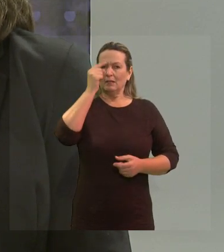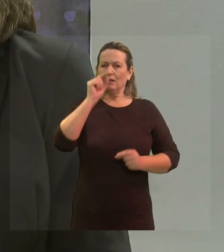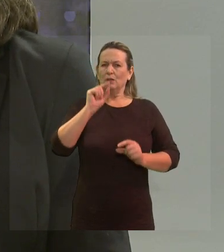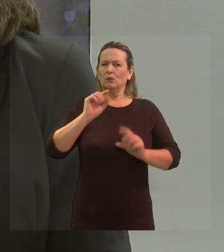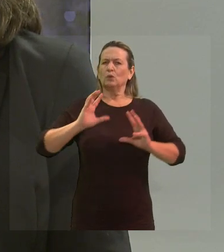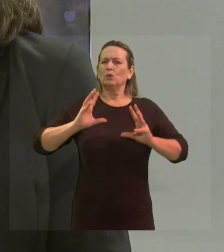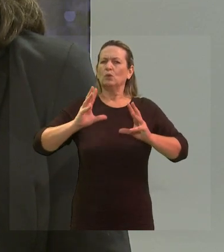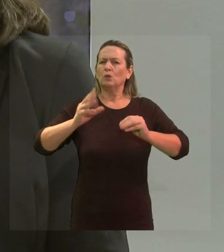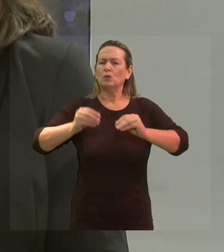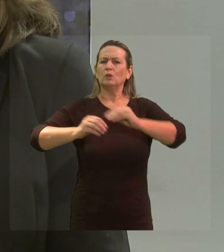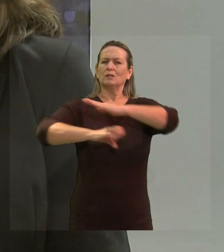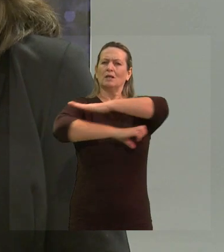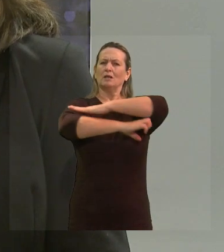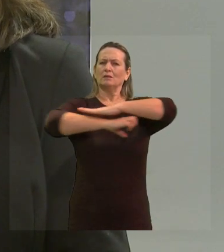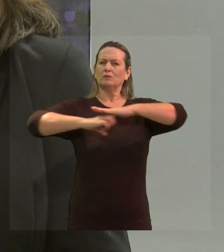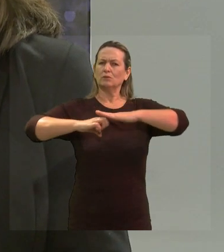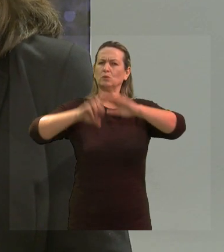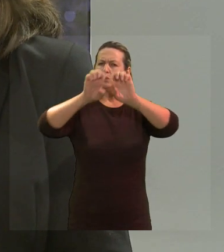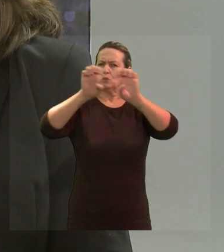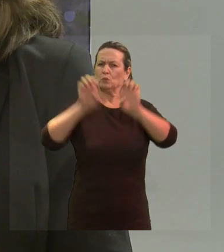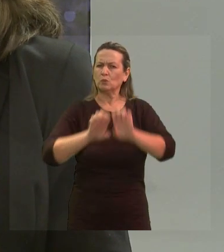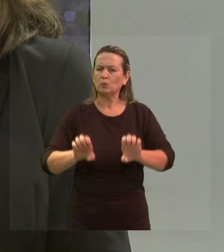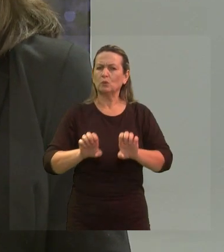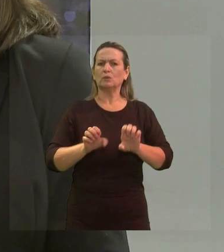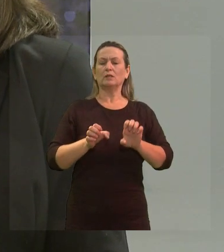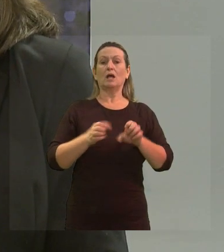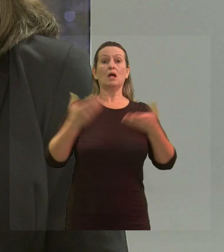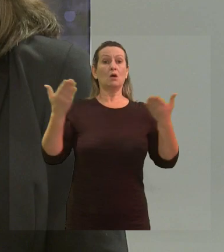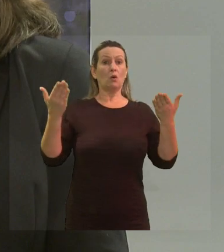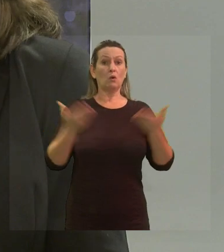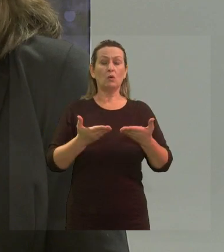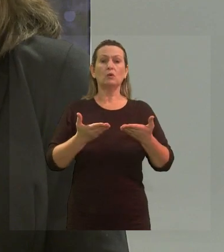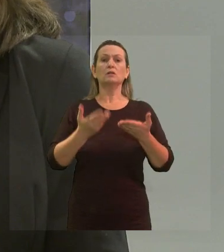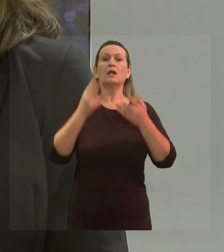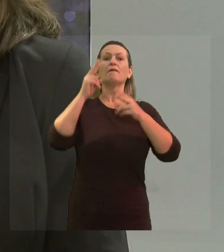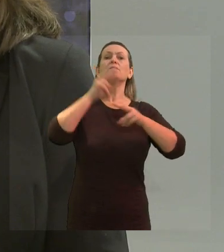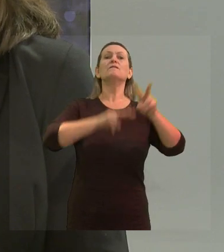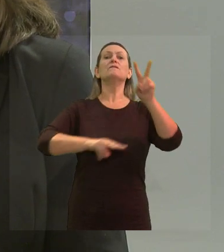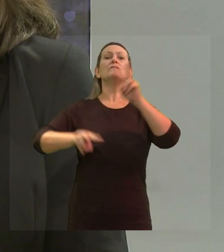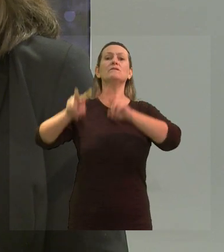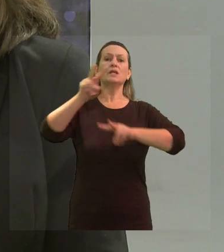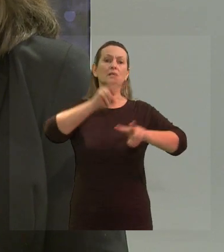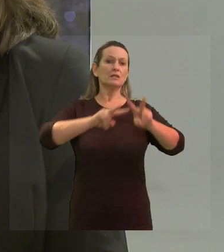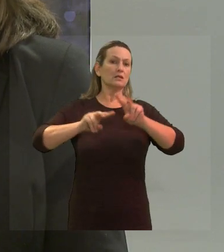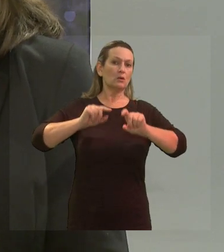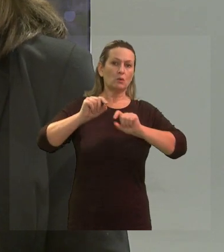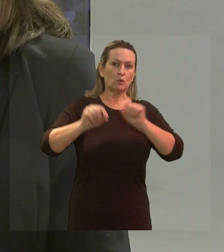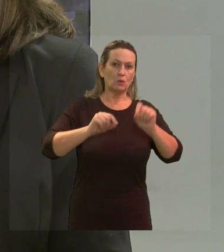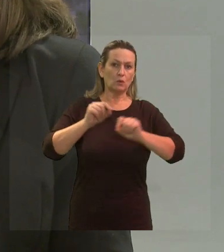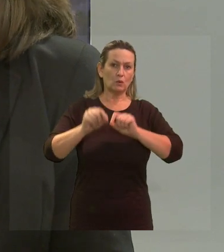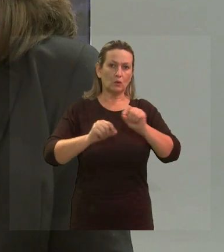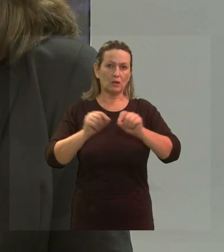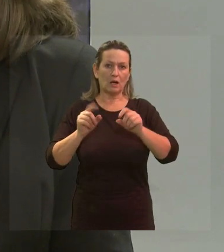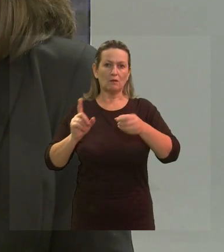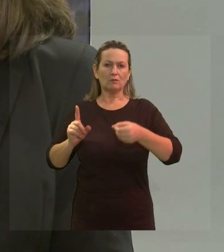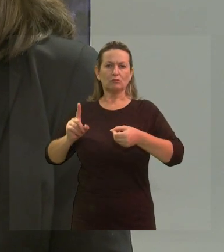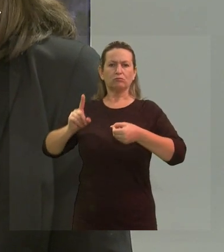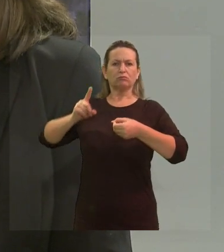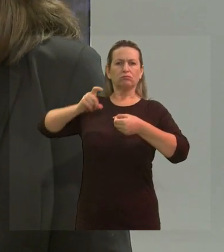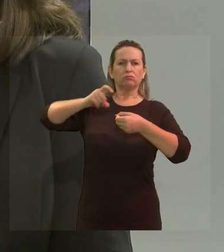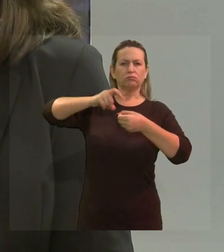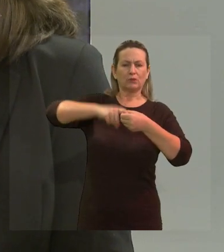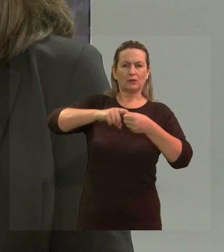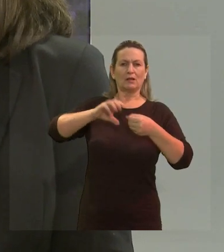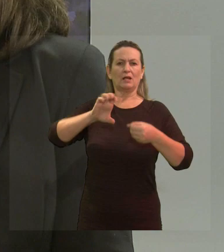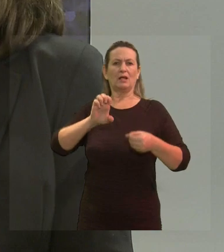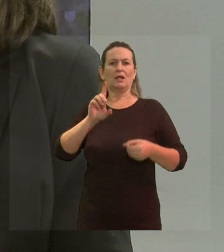a estrutura, por exemplo, hoje em dia, assim, se tem, é, se tem uma visão de que, de uma, voltada para o hedonismo, o